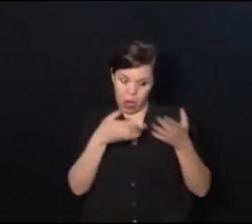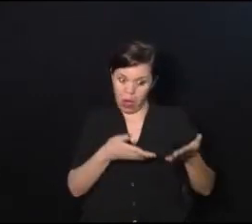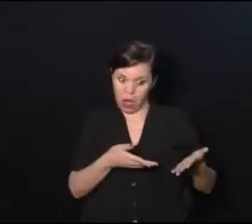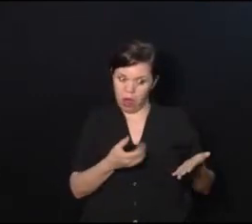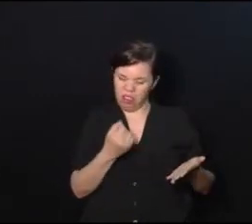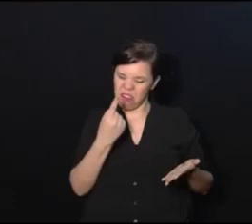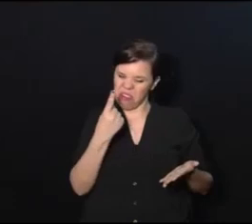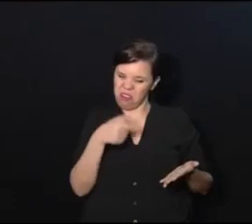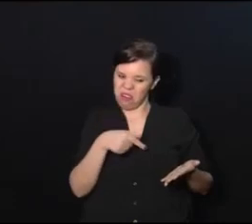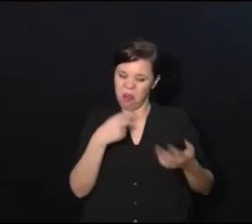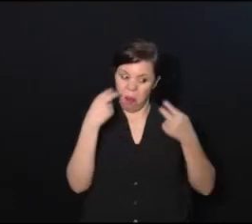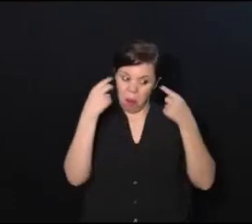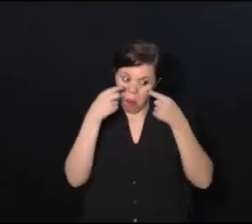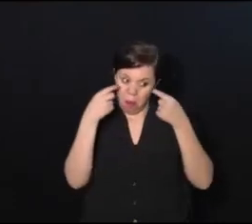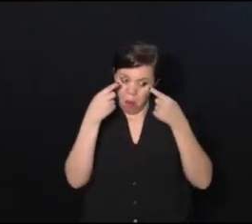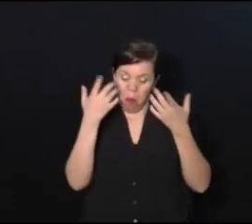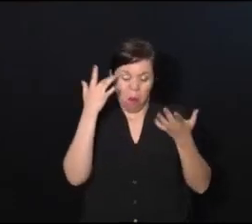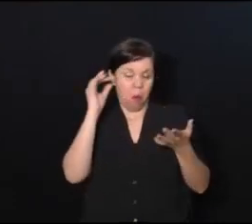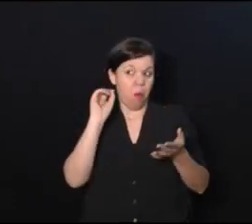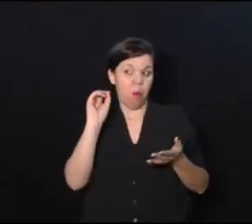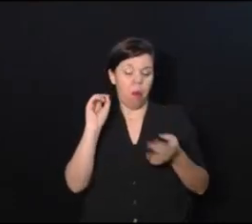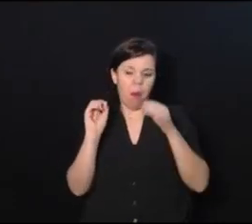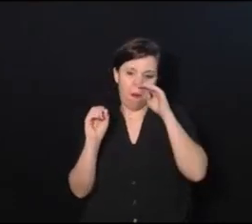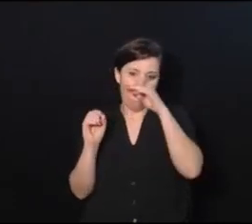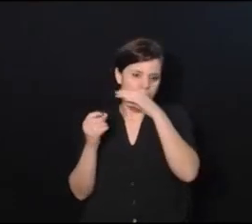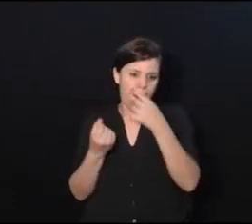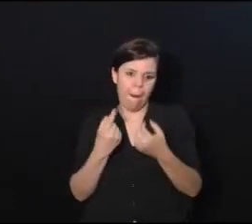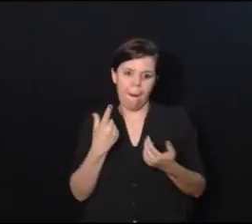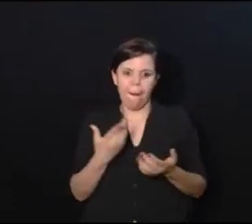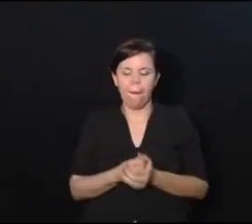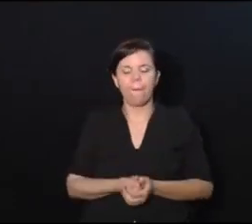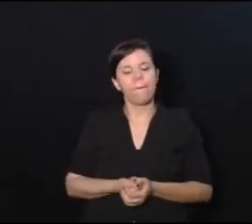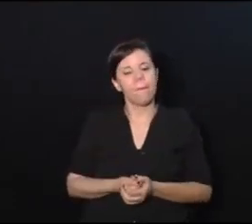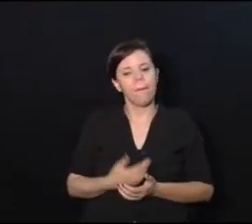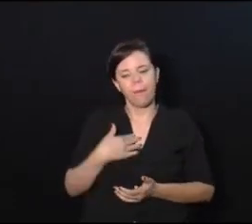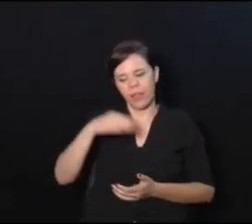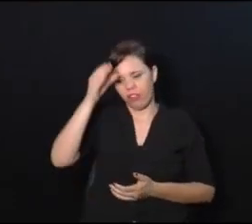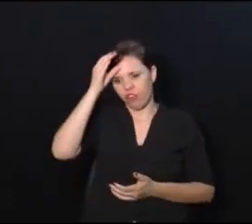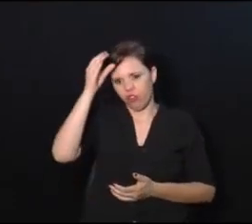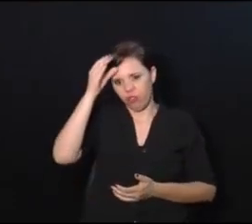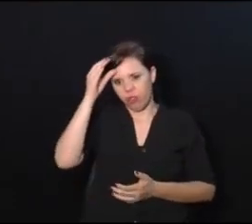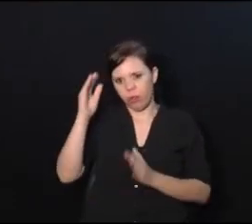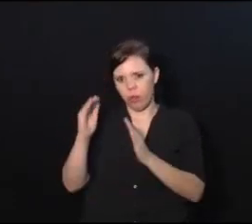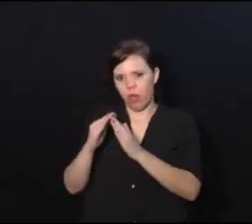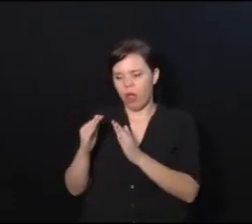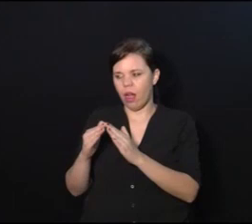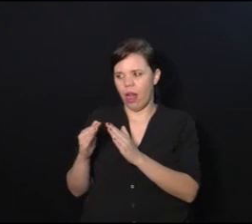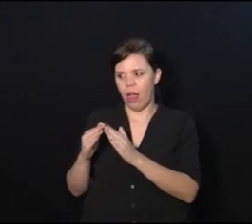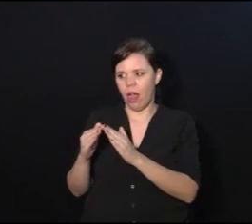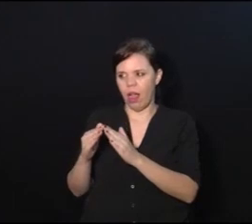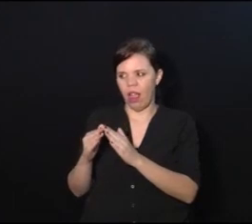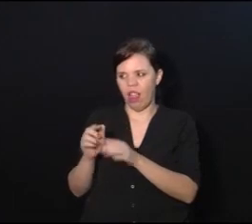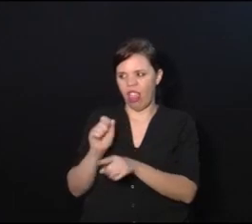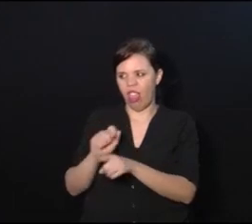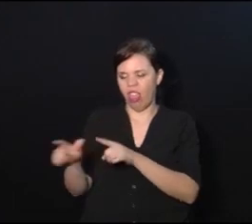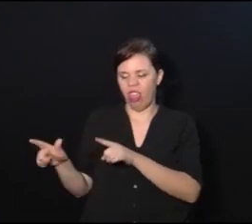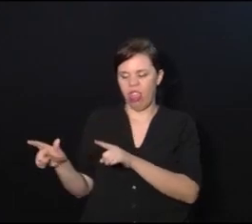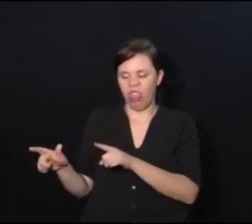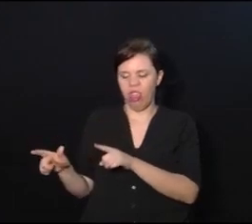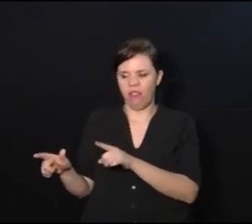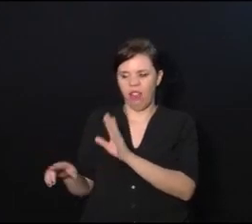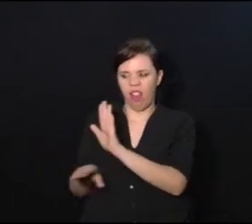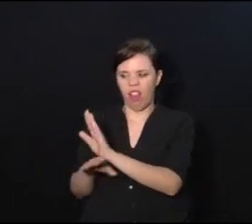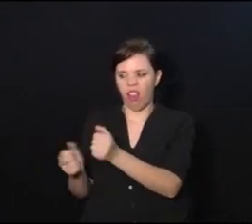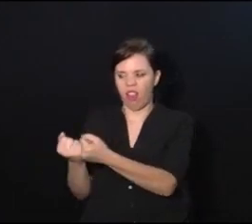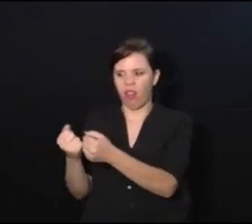alguma coisa estranha, eu não sei o que, mas tem alguma coisa estranha. A minha tia morava de favor na casa do meu pai, a irmã dele.